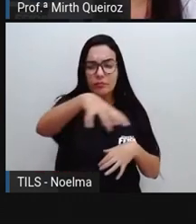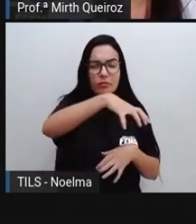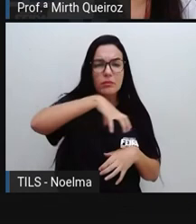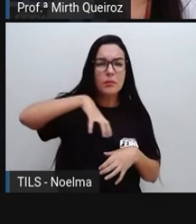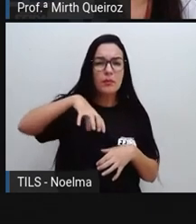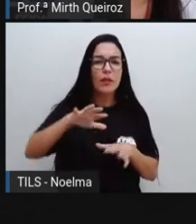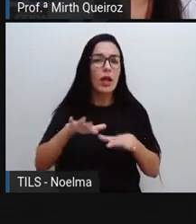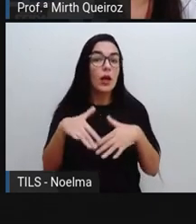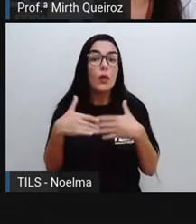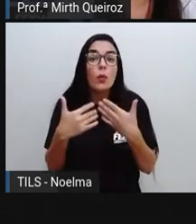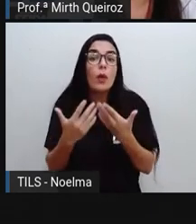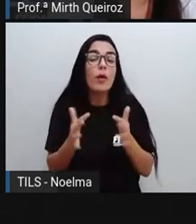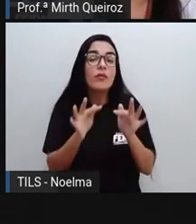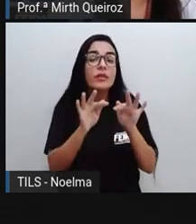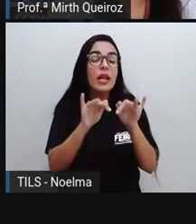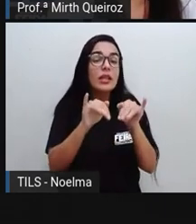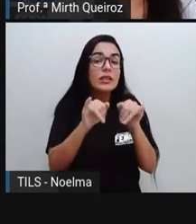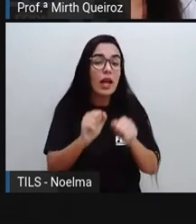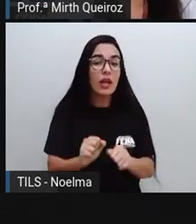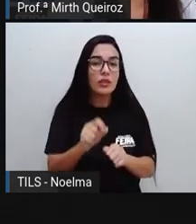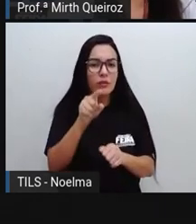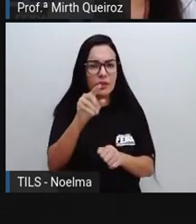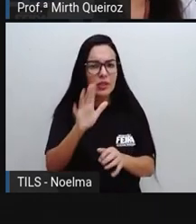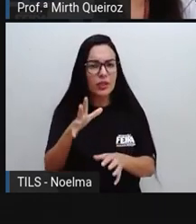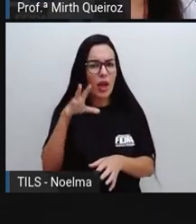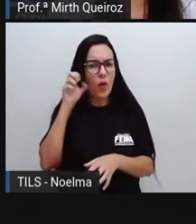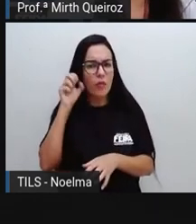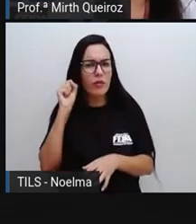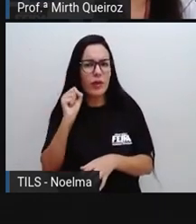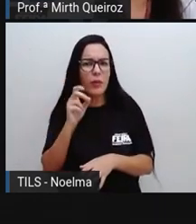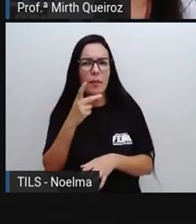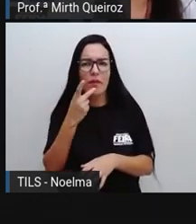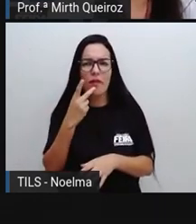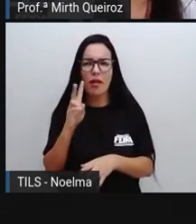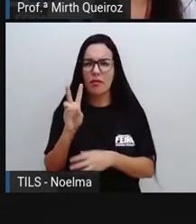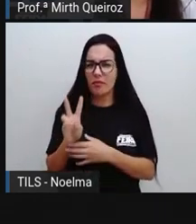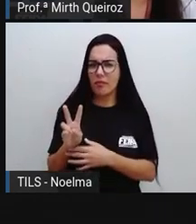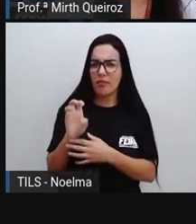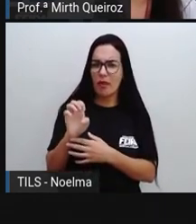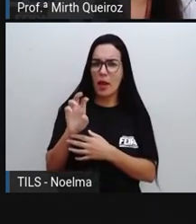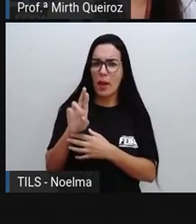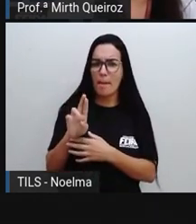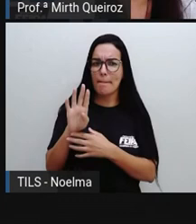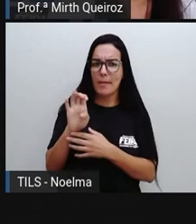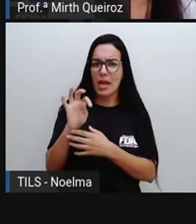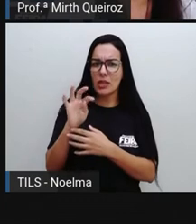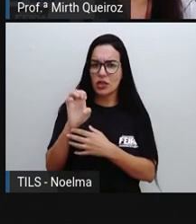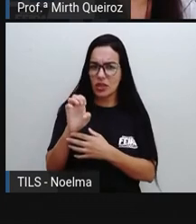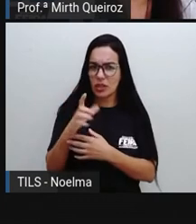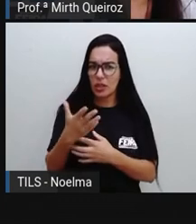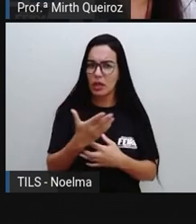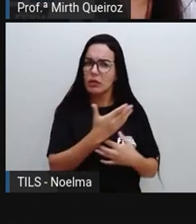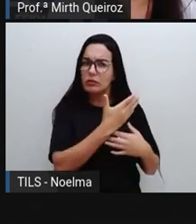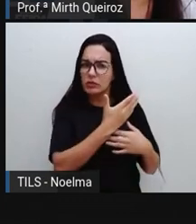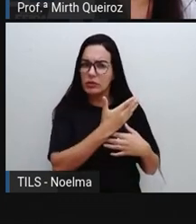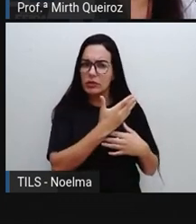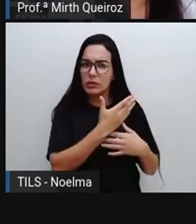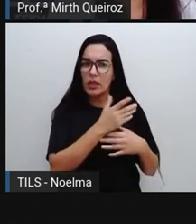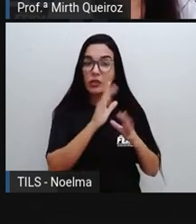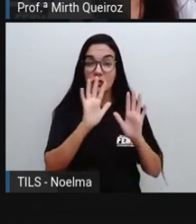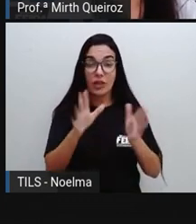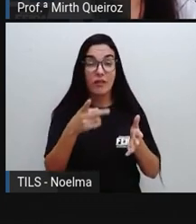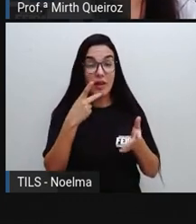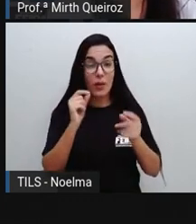Qual a finalidade de uma enciclopédia? Você já ouviu falar no termo verbete de enciclopédia? A gente já falou na outra aula, né? É gênero